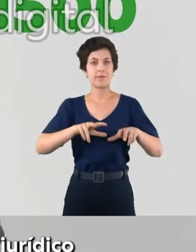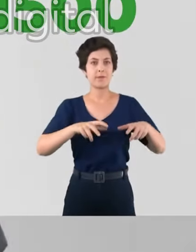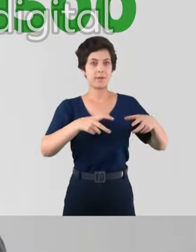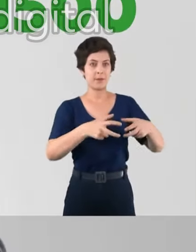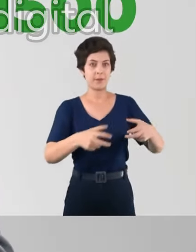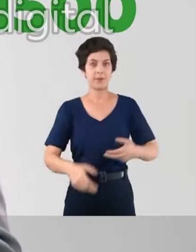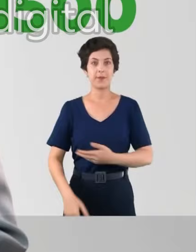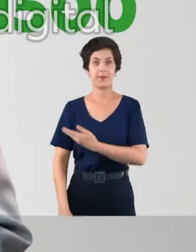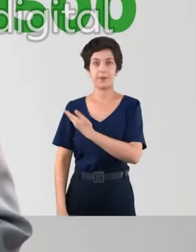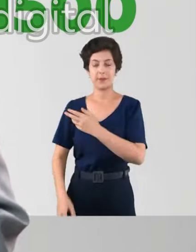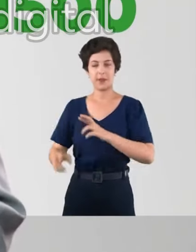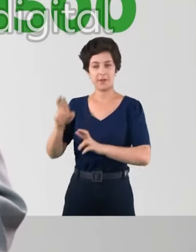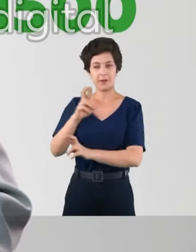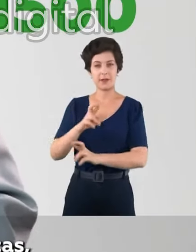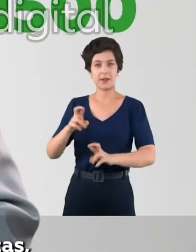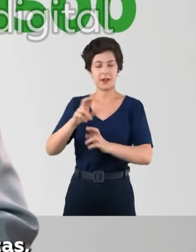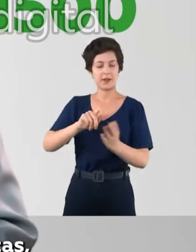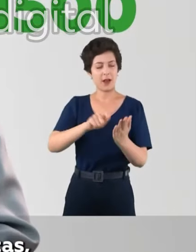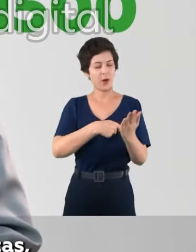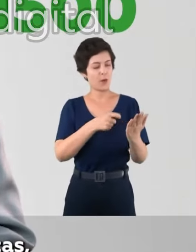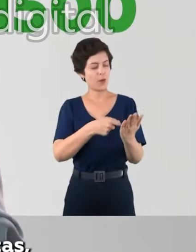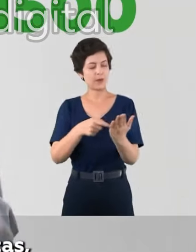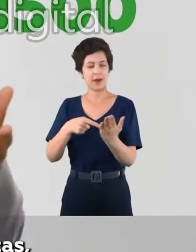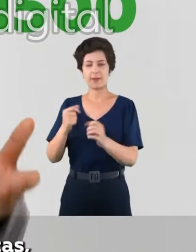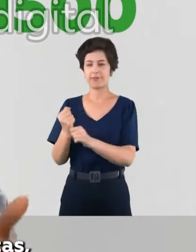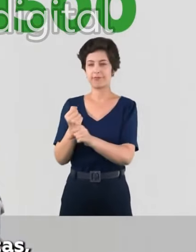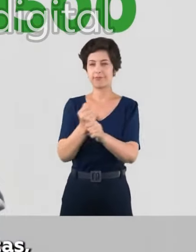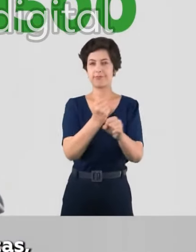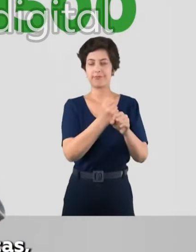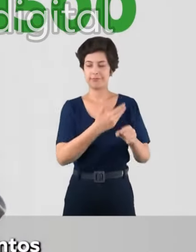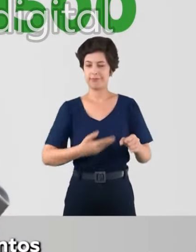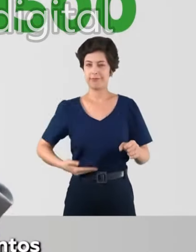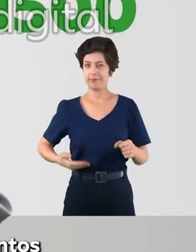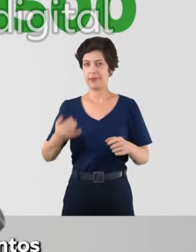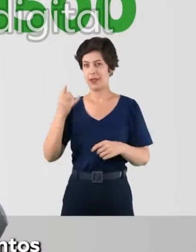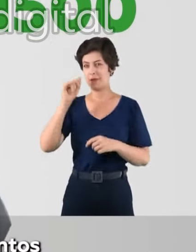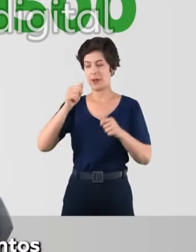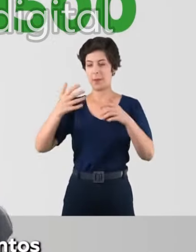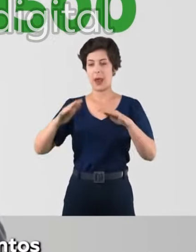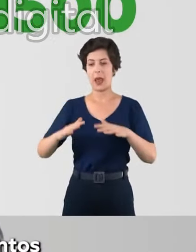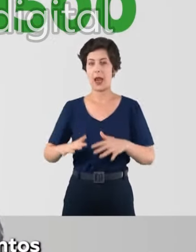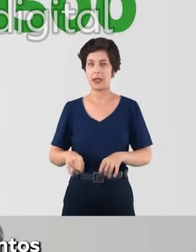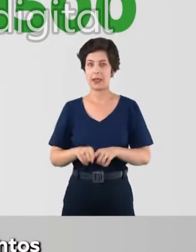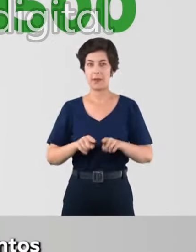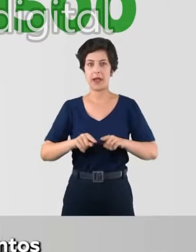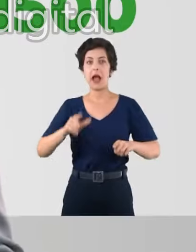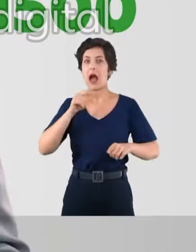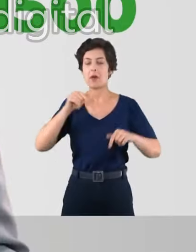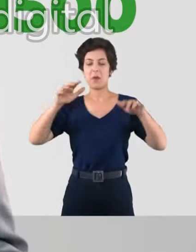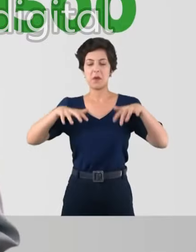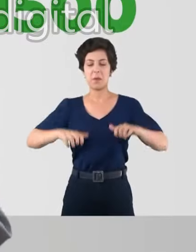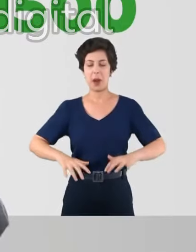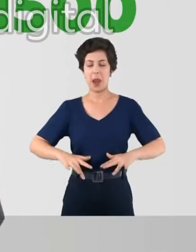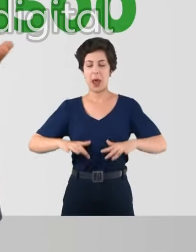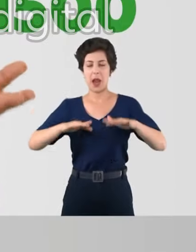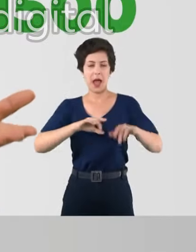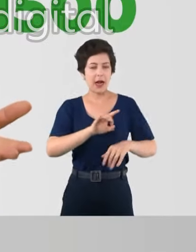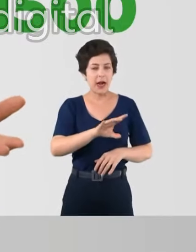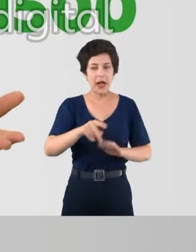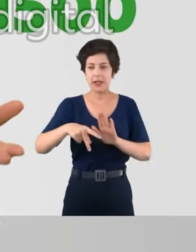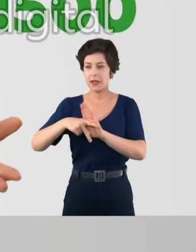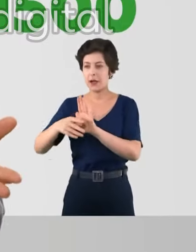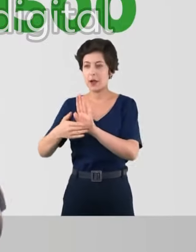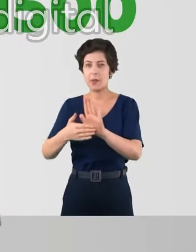jurídico para a Câmara Municipal. Quero fiscalizar contratos e obras públicas, em especial as de prevenção a desabamentos e enchentes. Vou